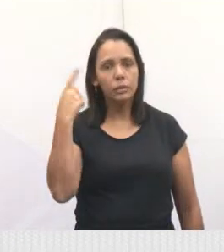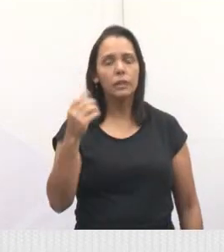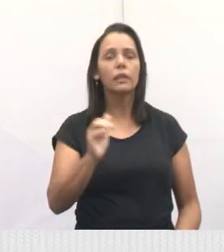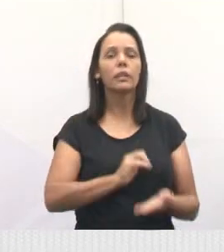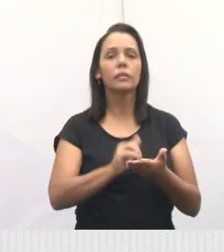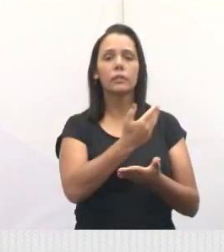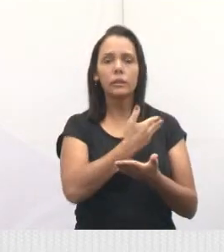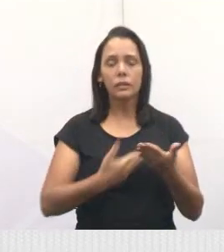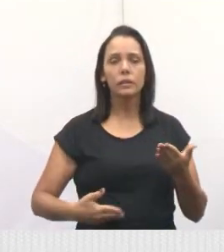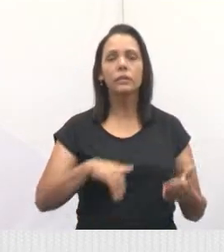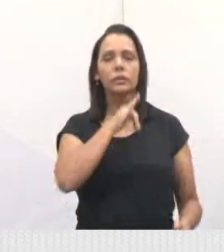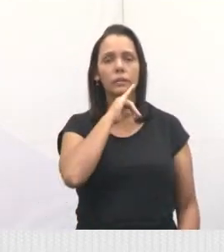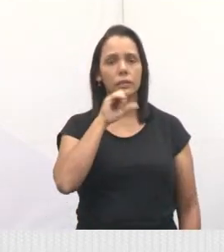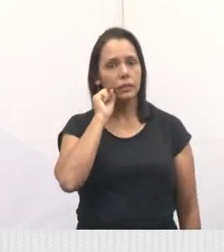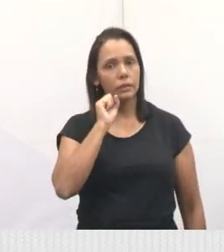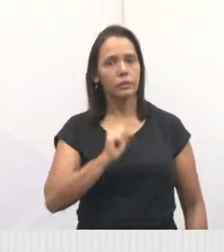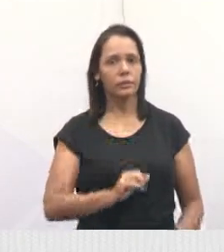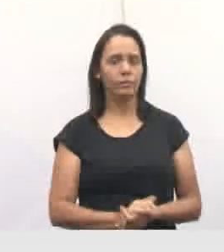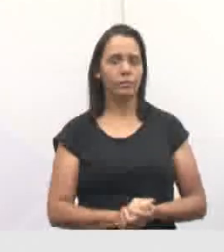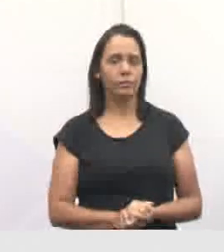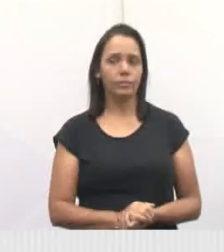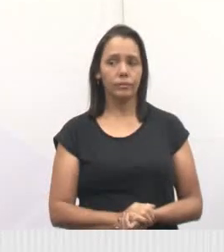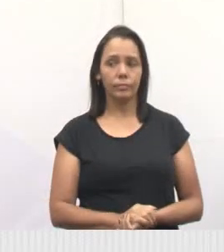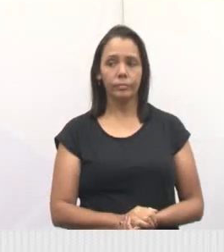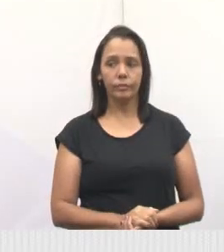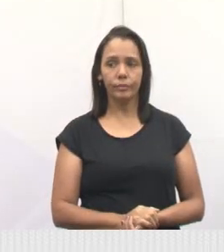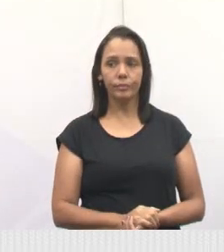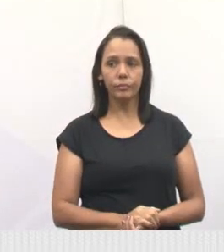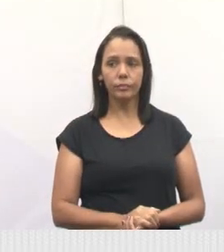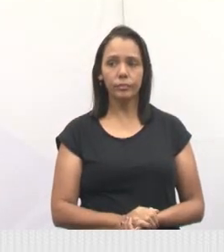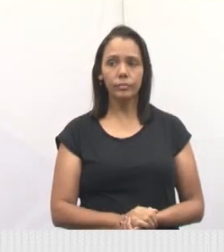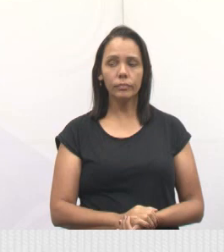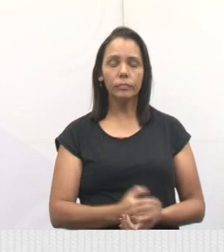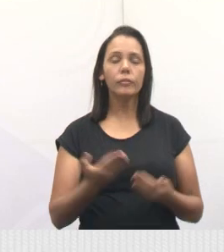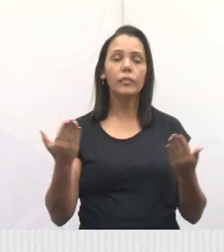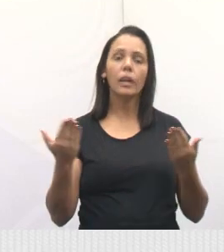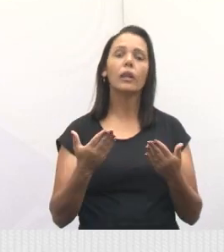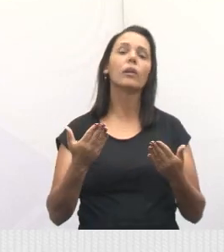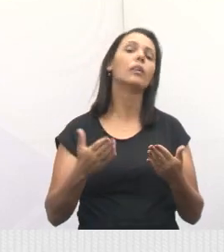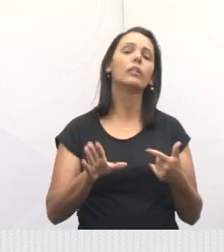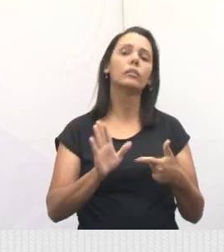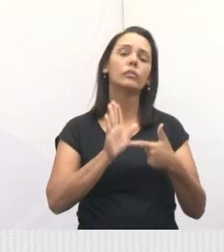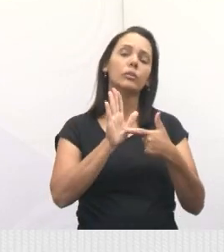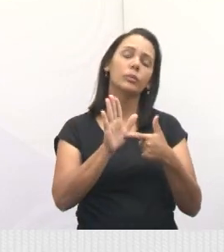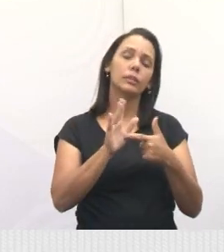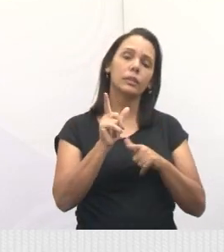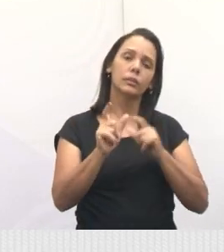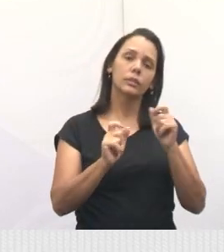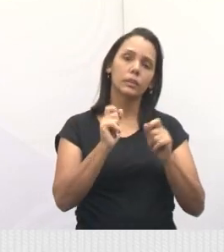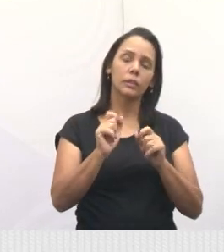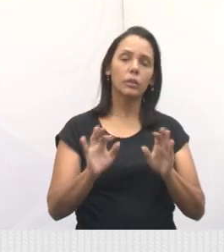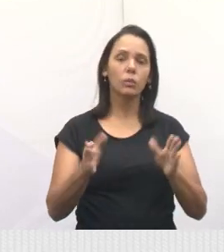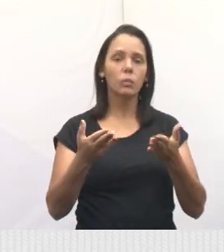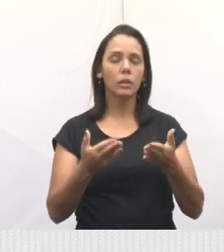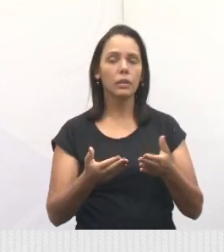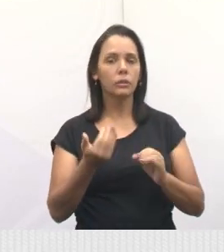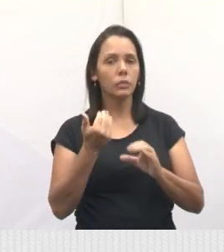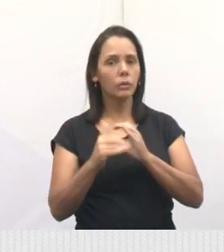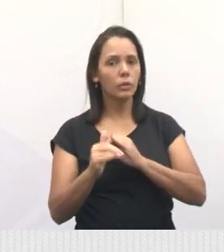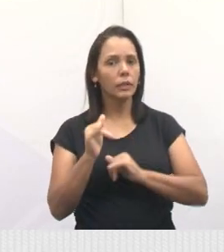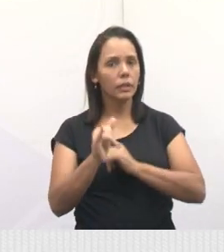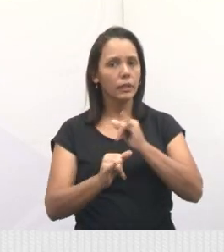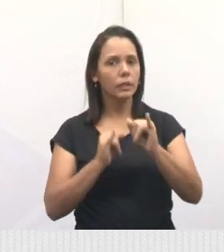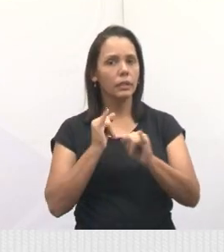Celso. Obrigada, Sônia Santana. Gente, agora eu queria fazer uma observação com relação a esse vídeo. Quando eu coloquei esse vídeo na